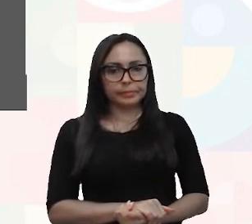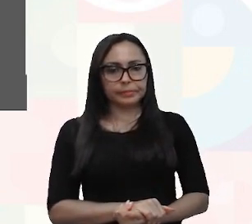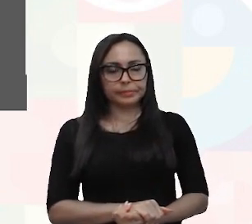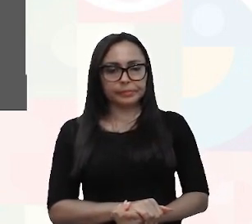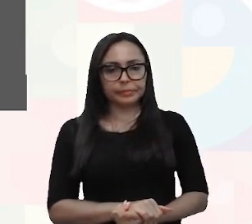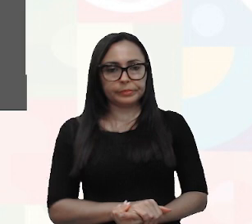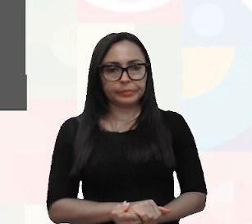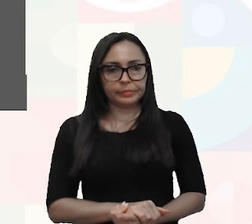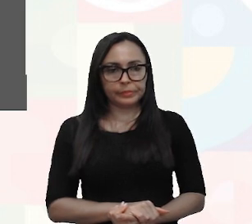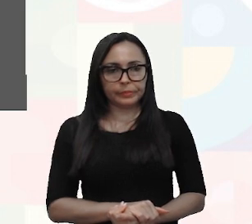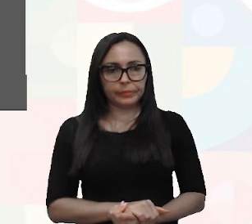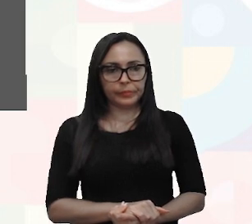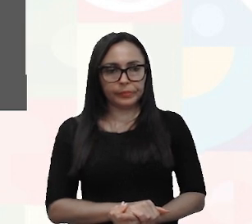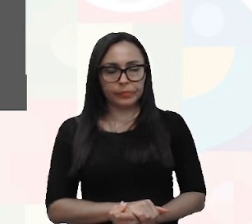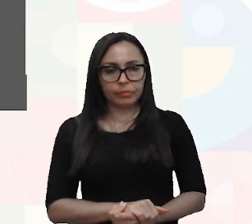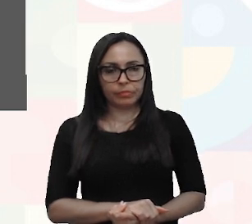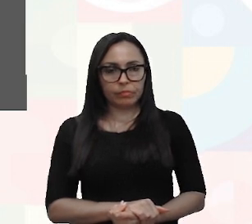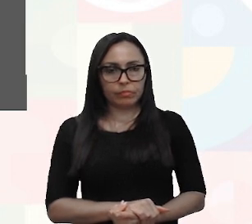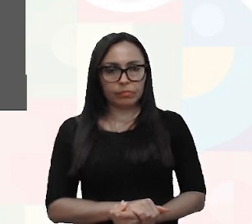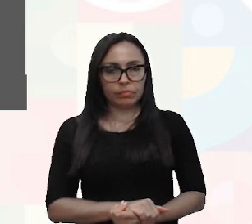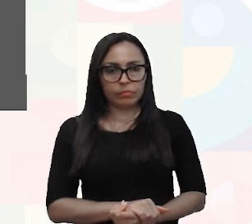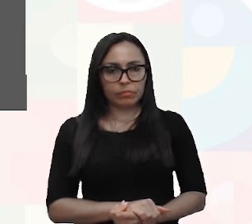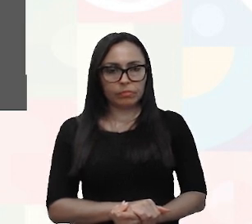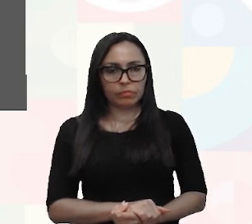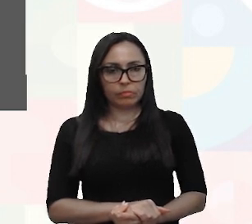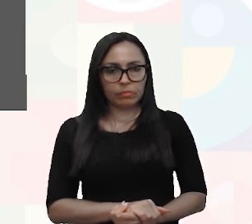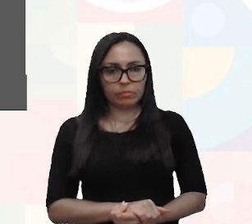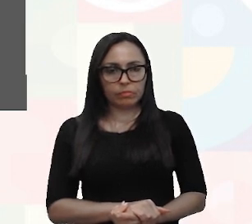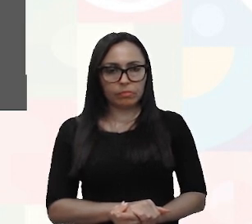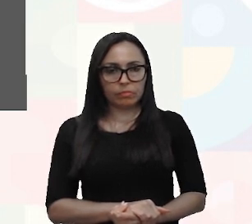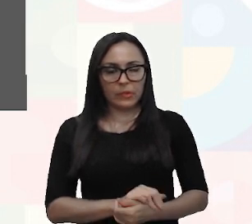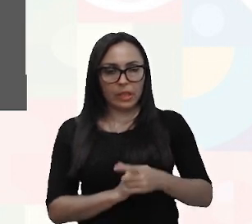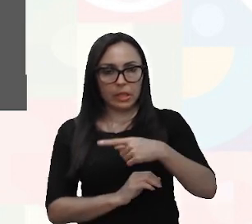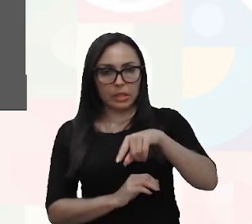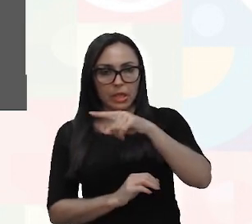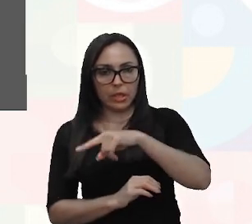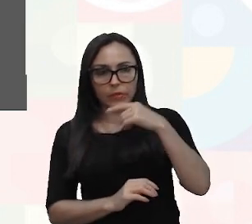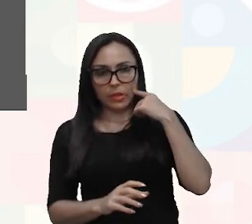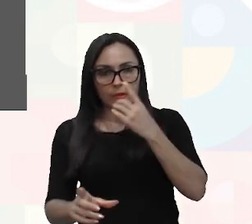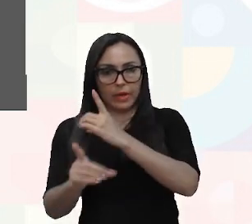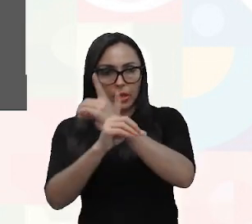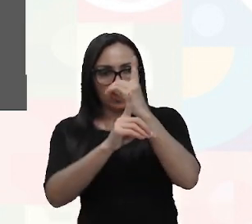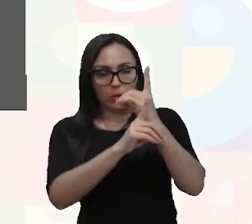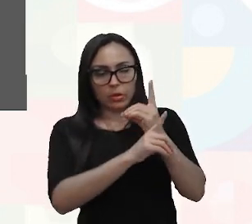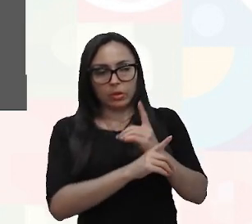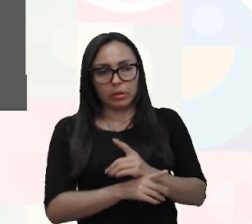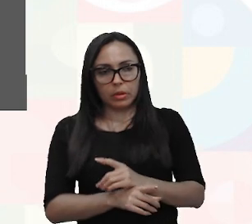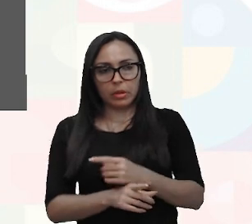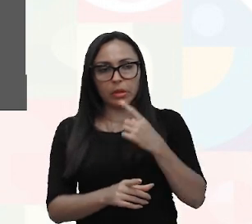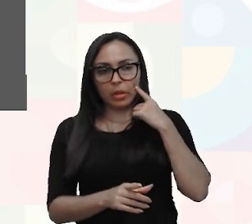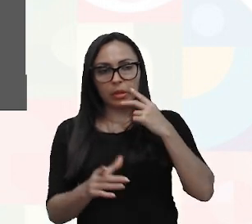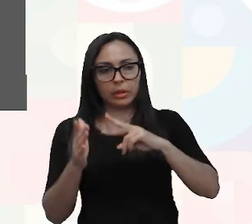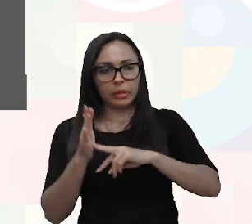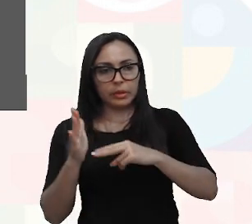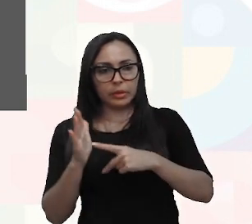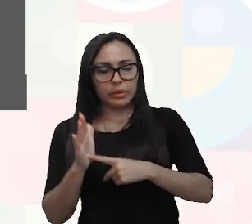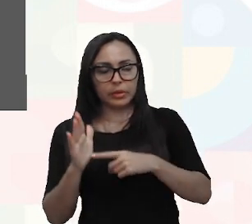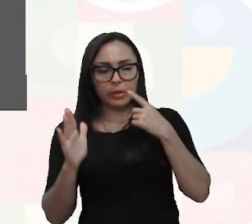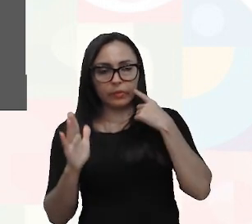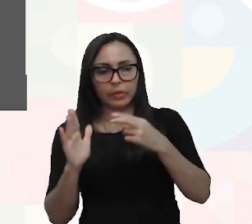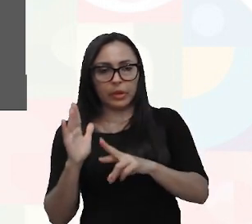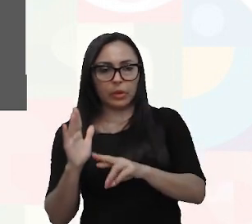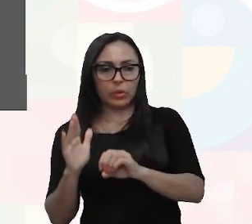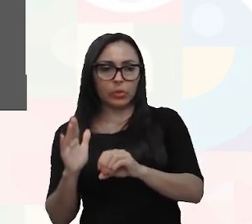Pronto, esse aqui é o que você vai se deparar, tá? que quer dizer roteiro,